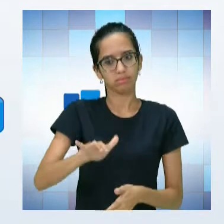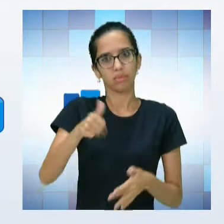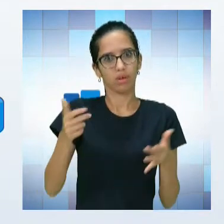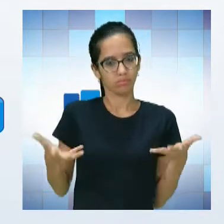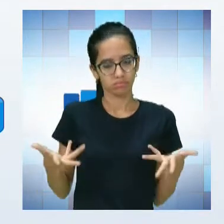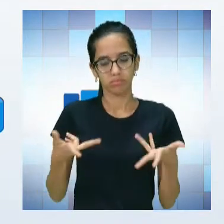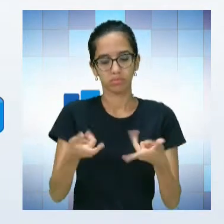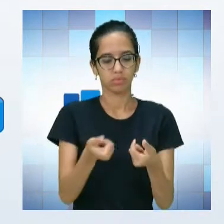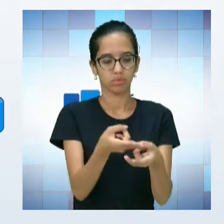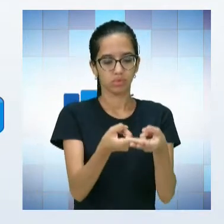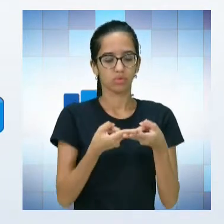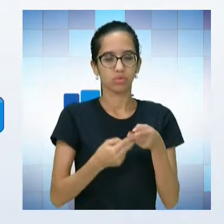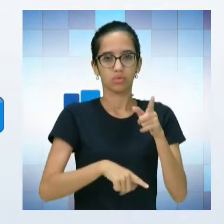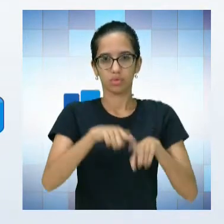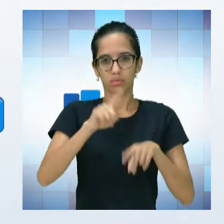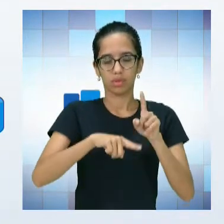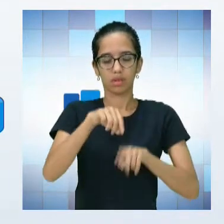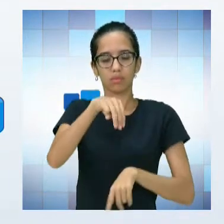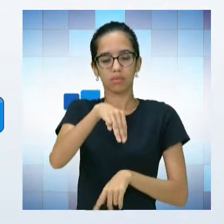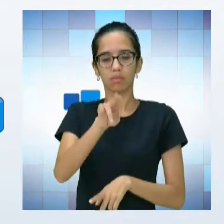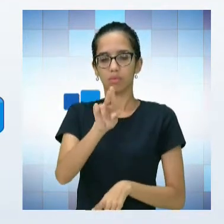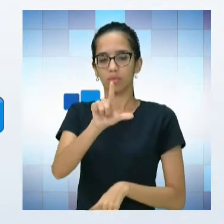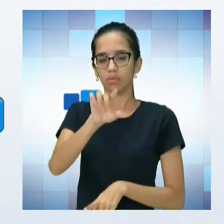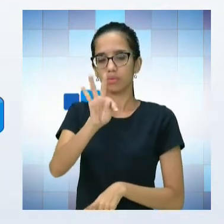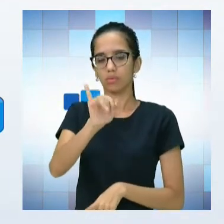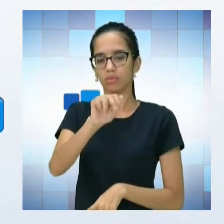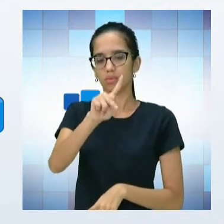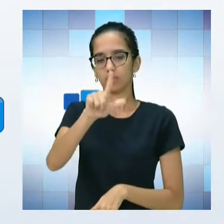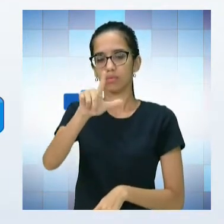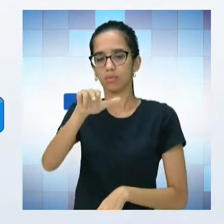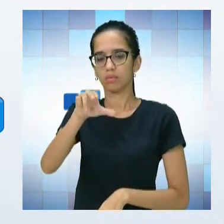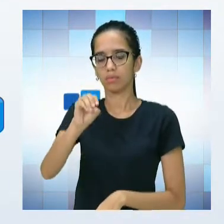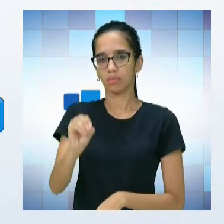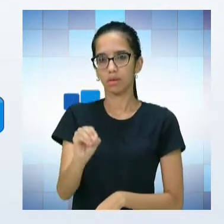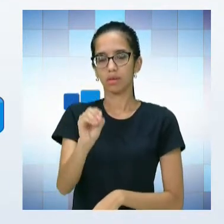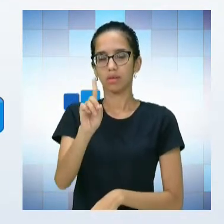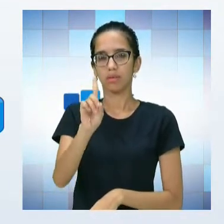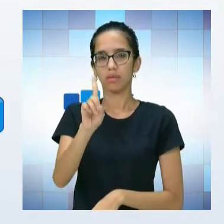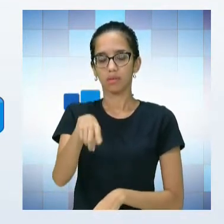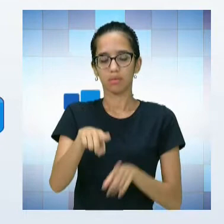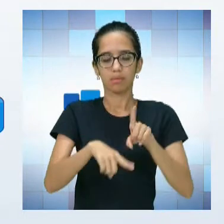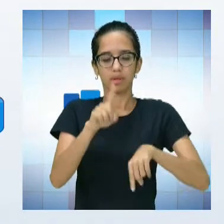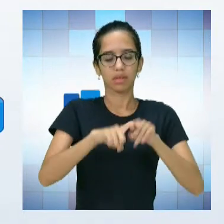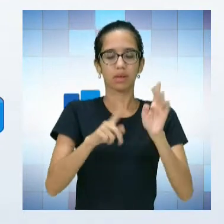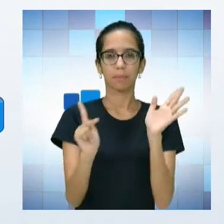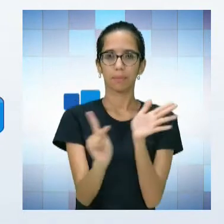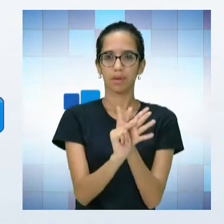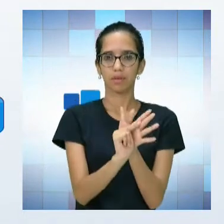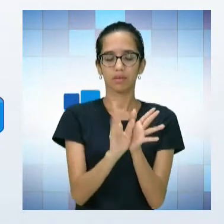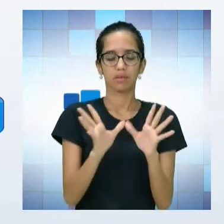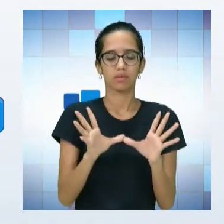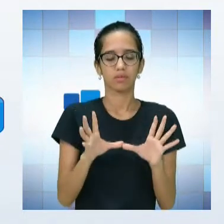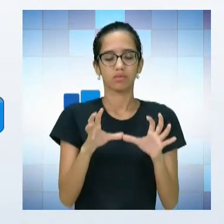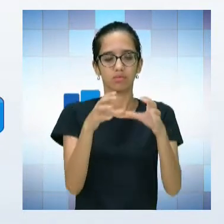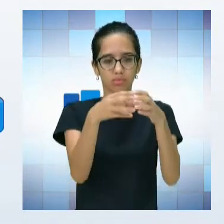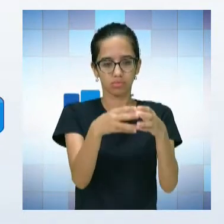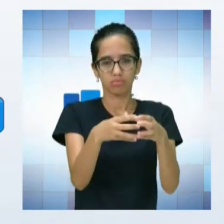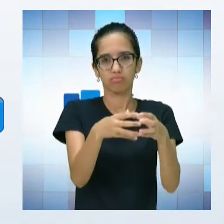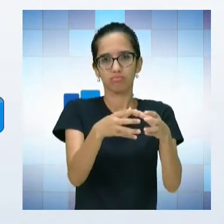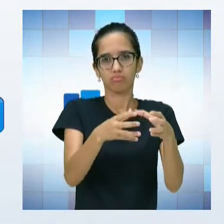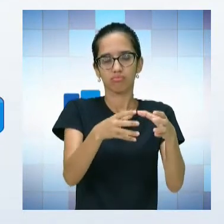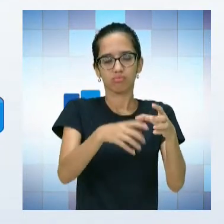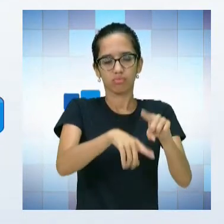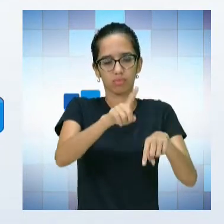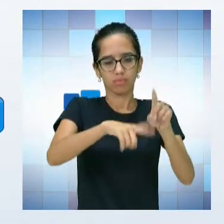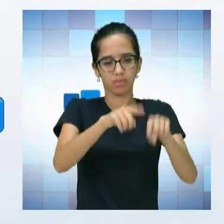utilizar melhor o multiplano, que é um dos recursos que está compondo o nosso conjunto de recursos pedagógicos